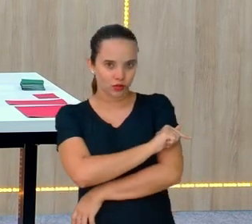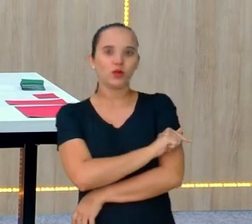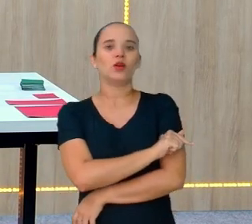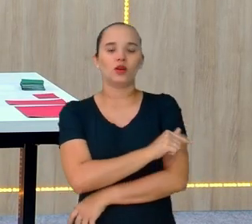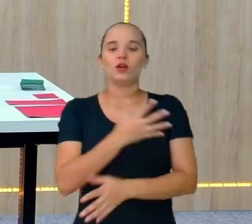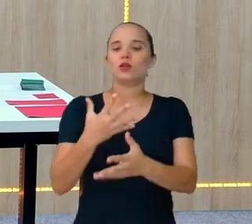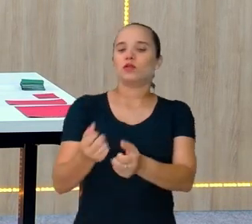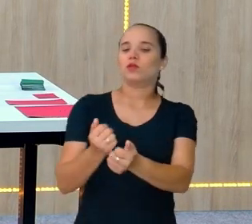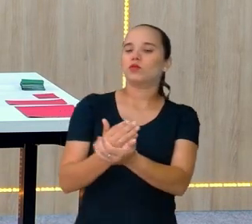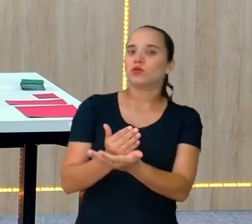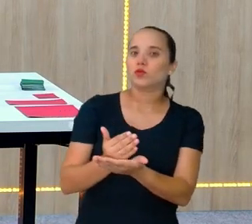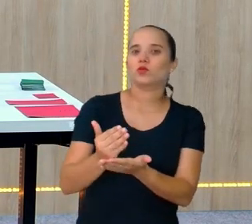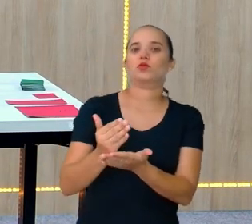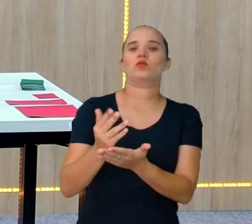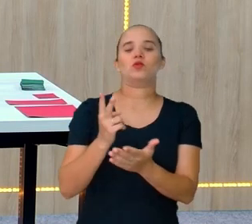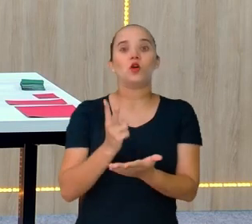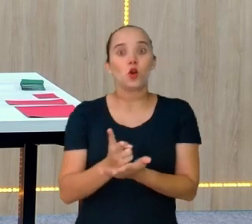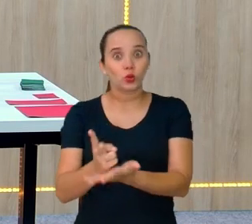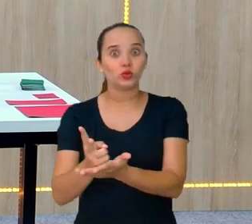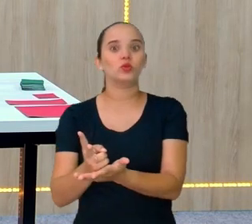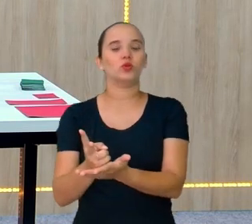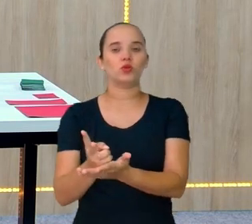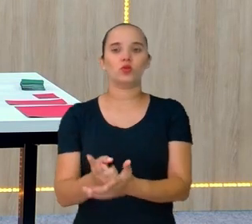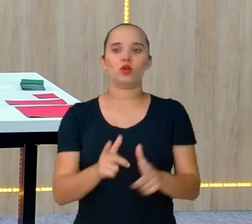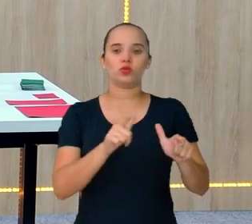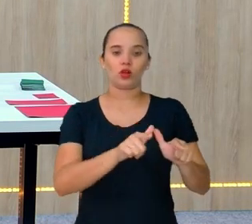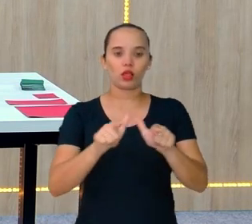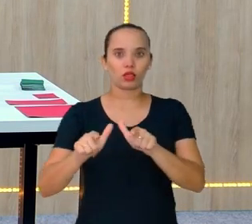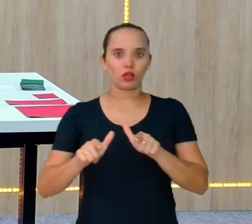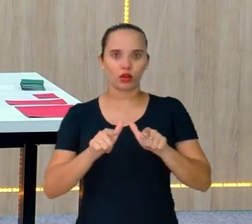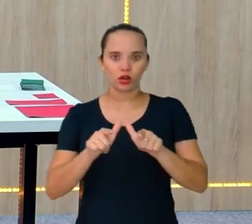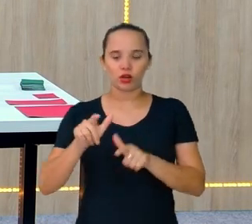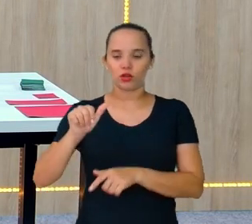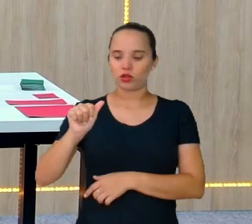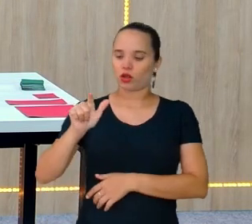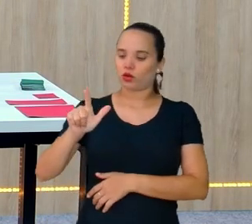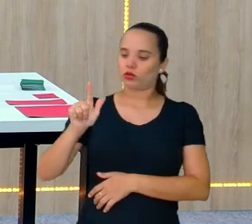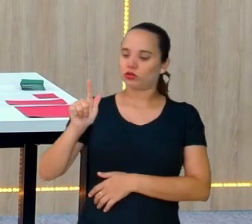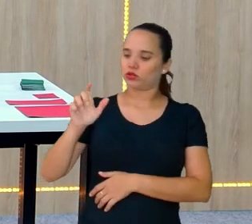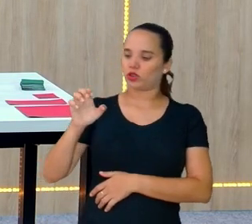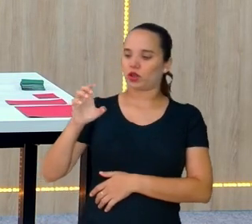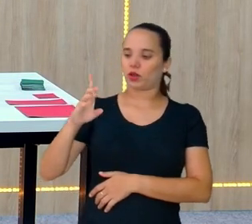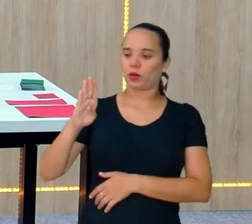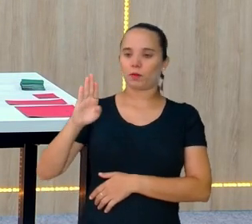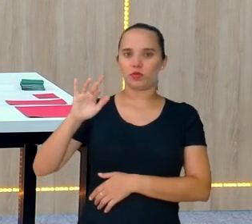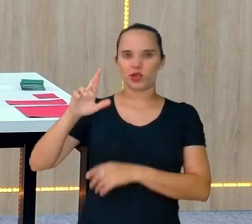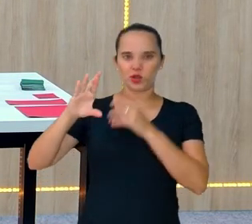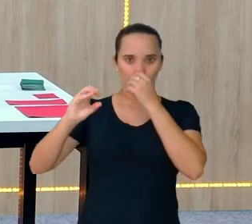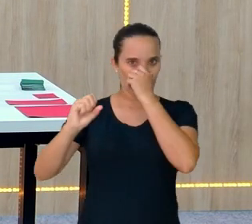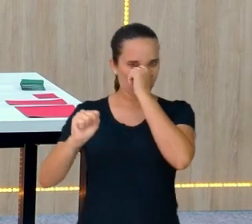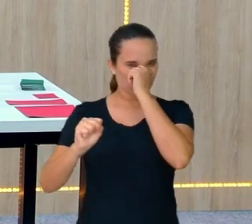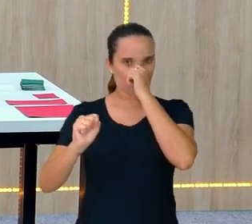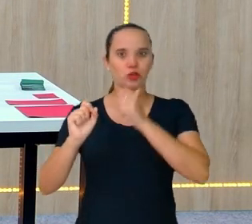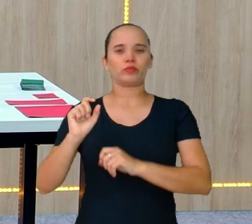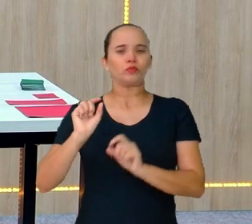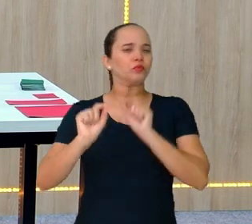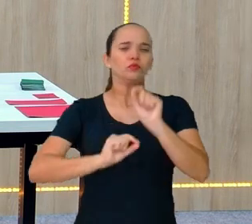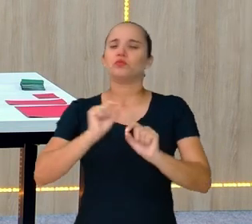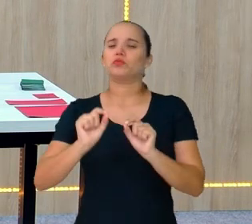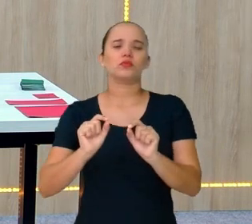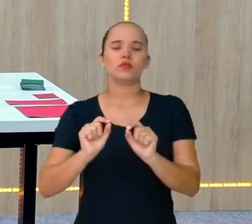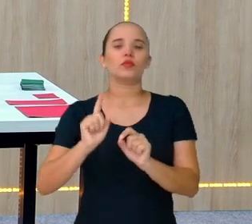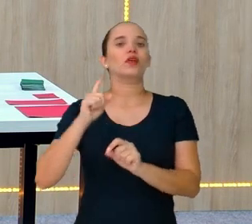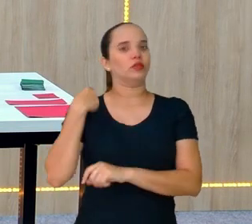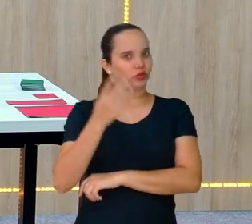continuidade aos ladrilhos algébricos. Que isso professora? A gente já viu na aula anterior, é uma